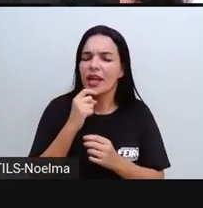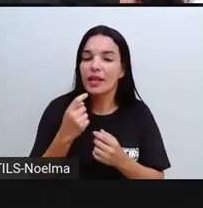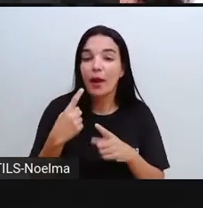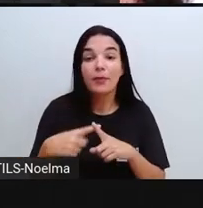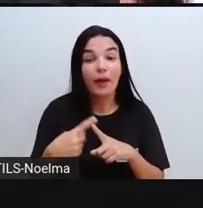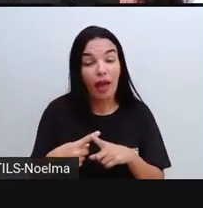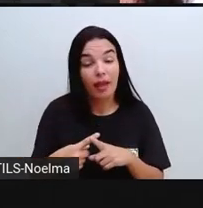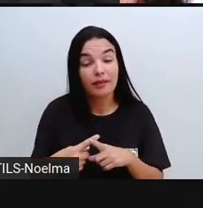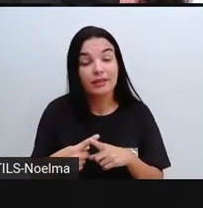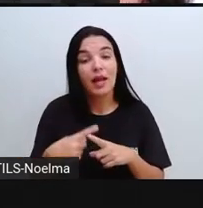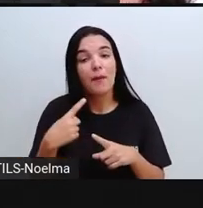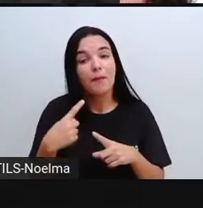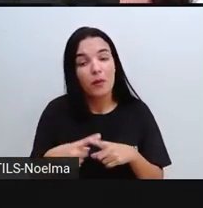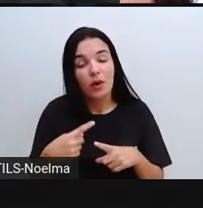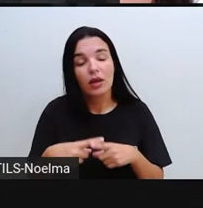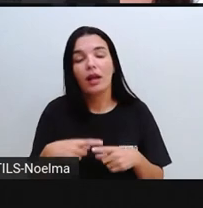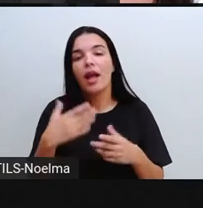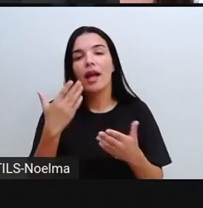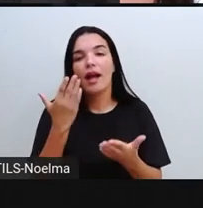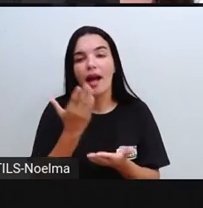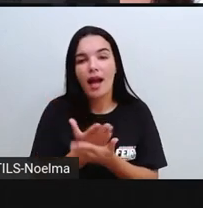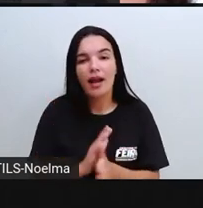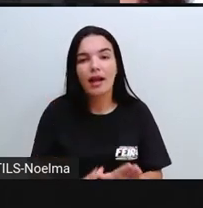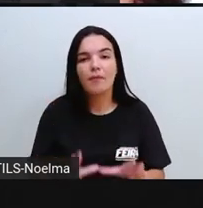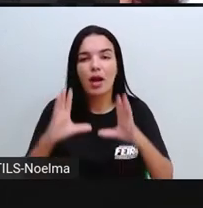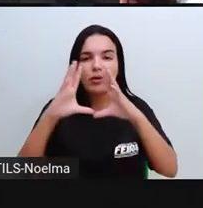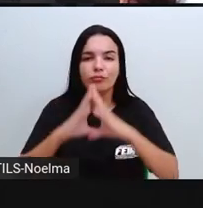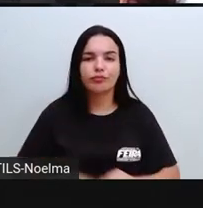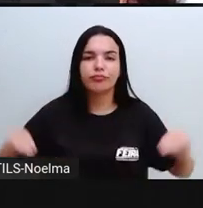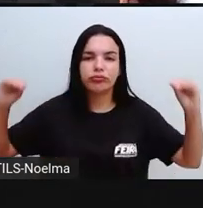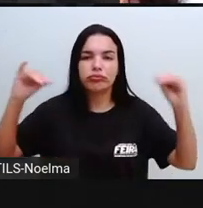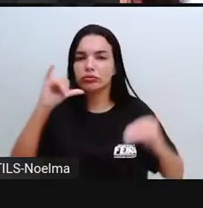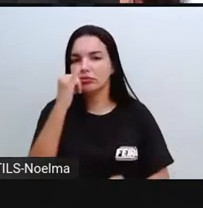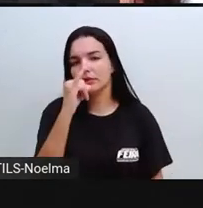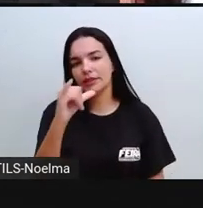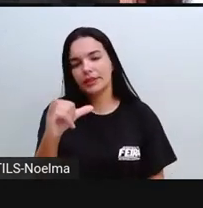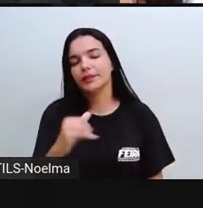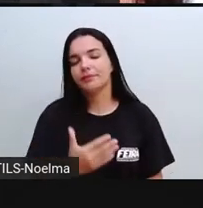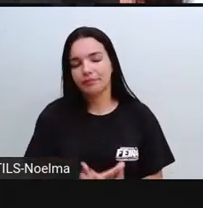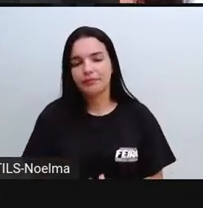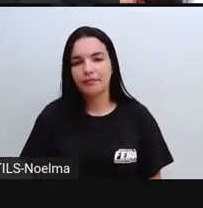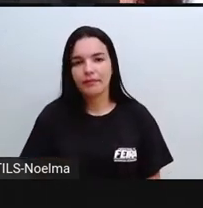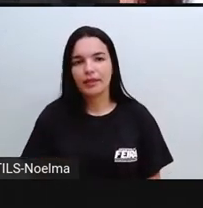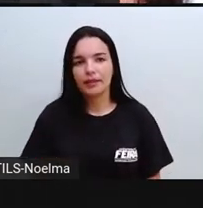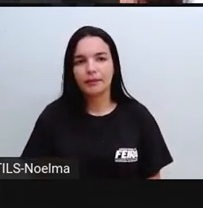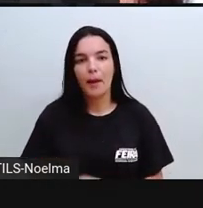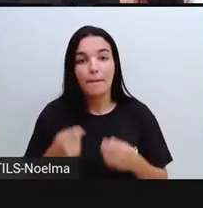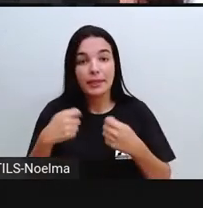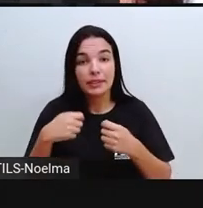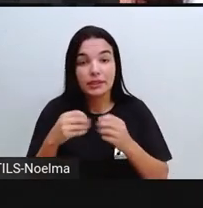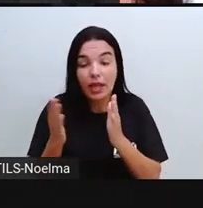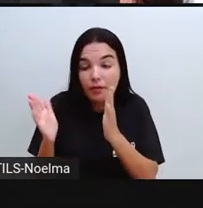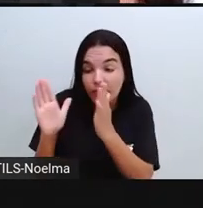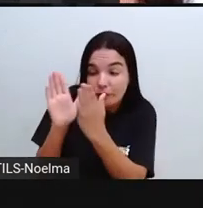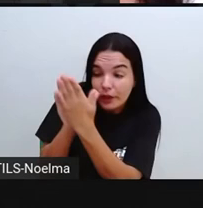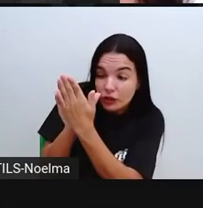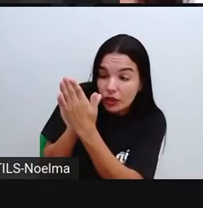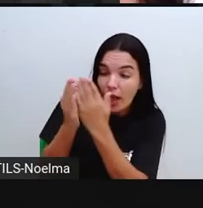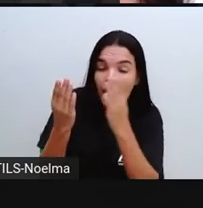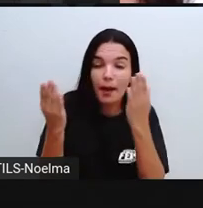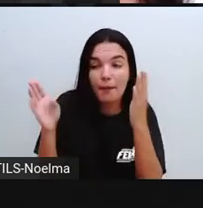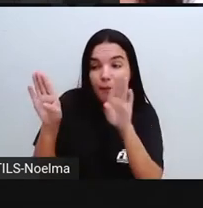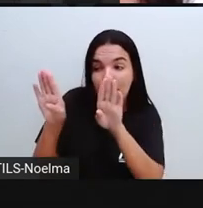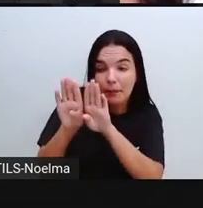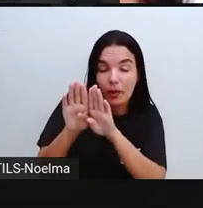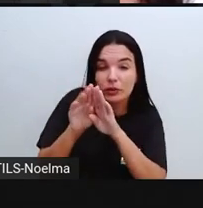Mas além disso, das pessoas deixarem essa geladeira exposta aberta há muito tempo, ainda tem a questão da vedação, né? Quando a geladeira